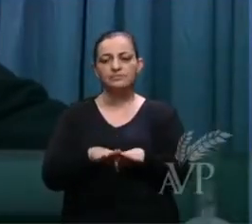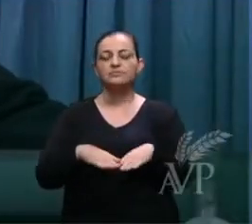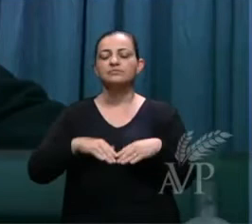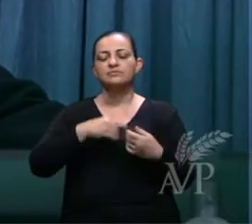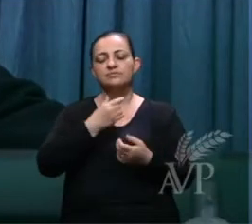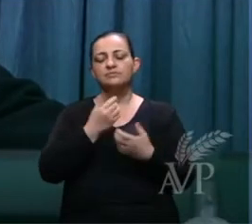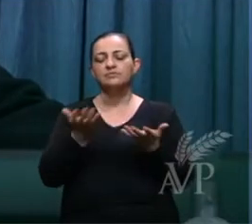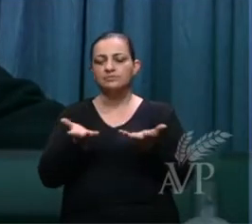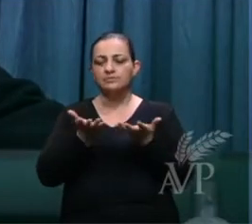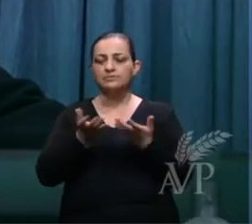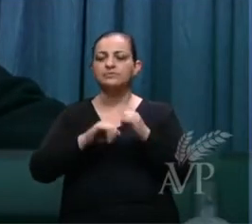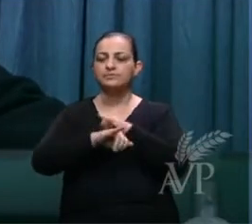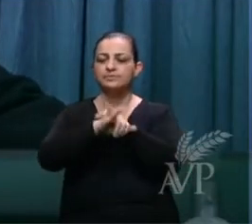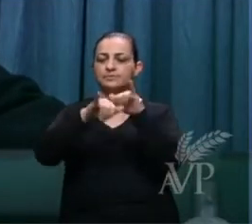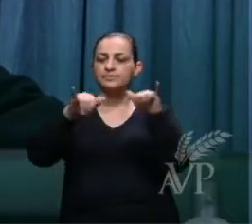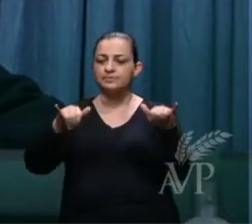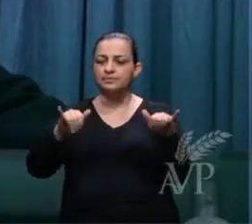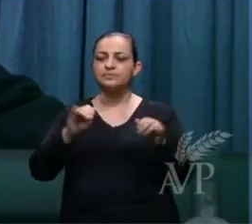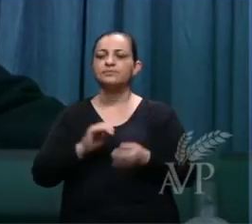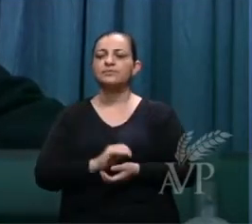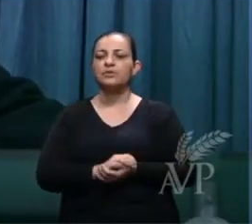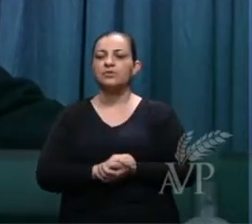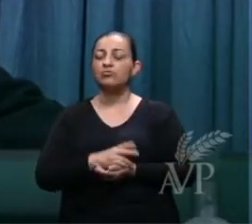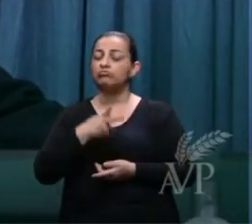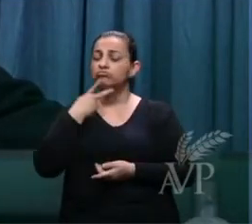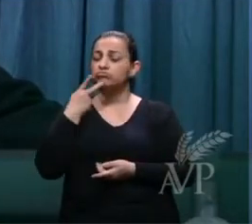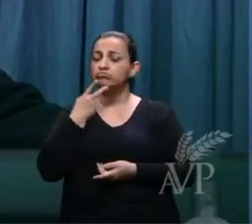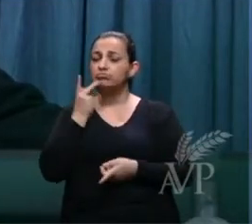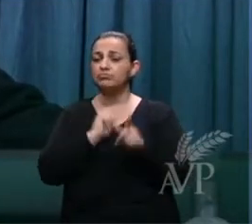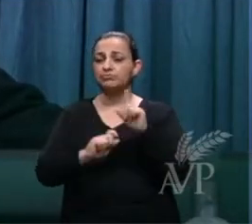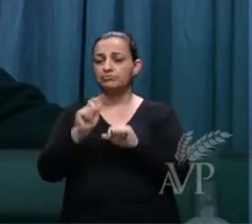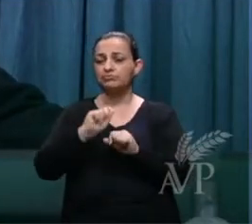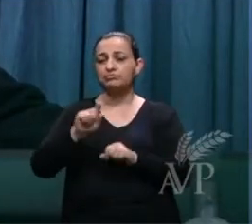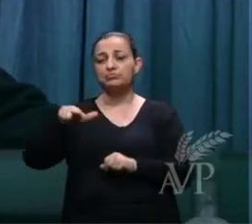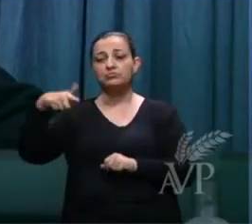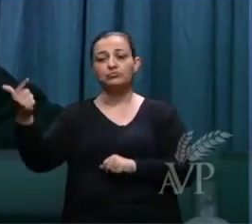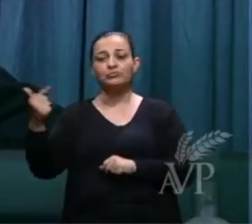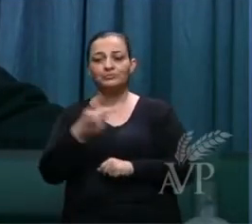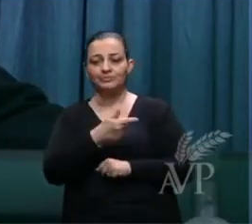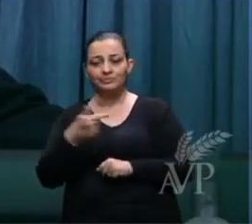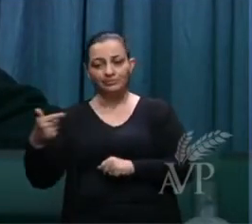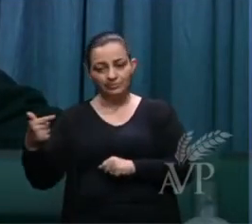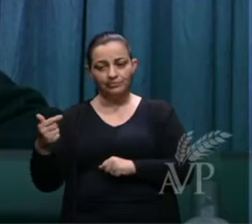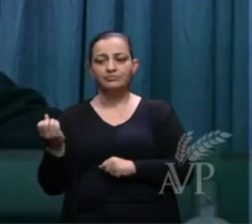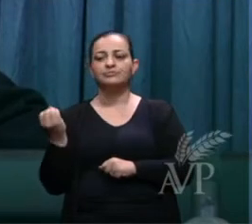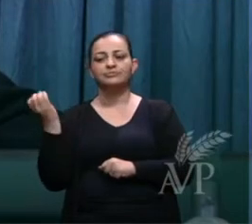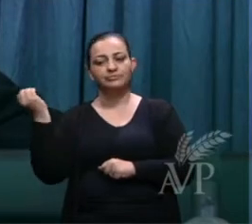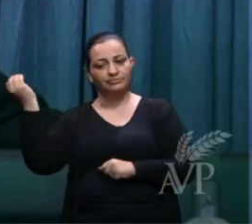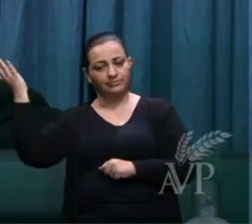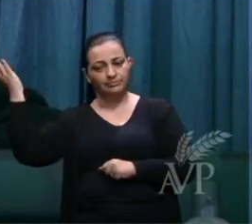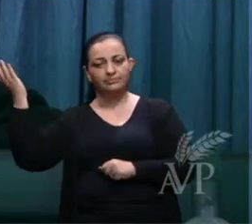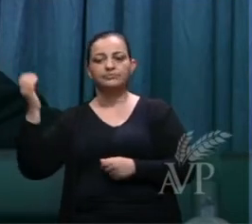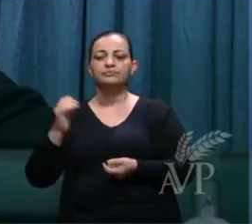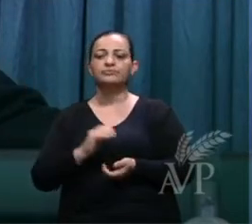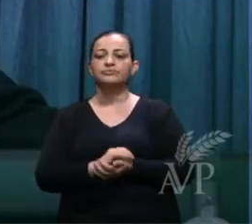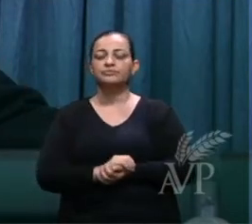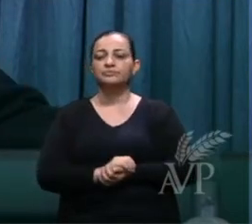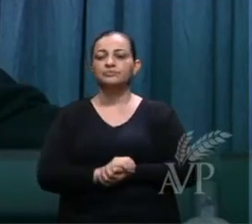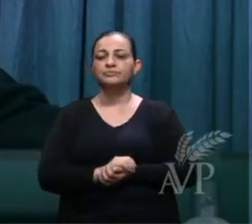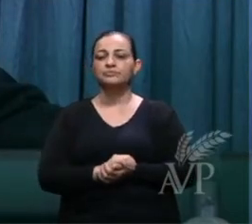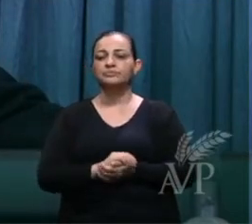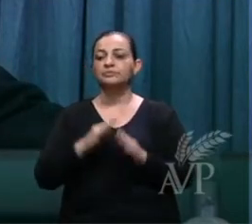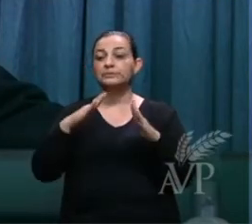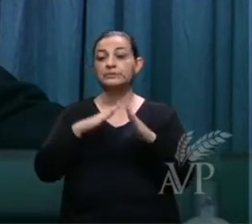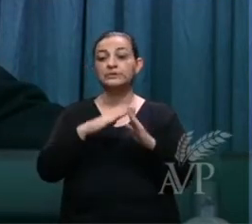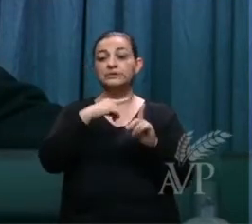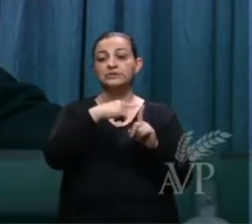queremos falar que a semana que vem estaremos viajando. A igreja